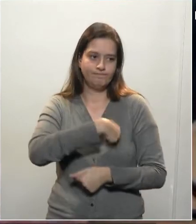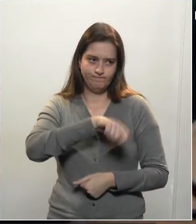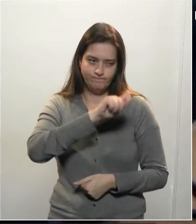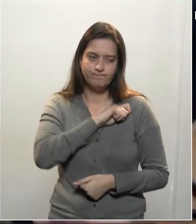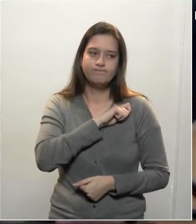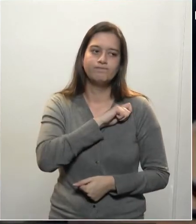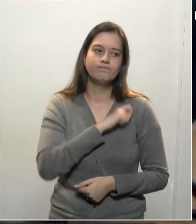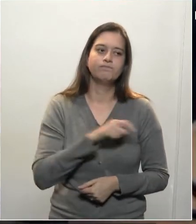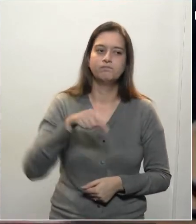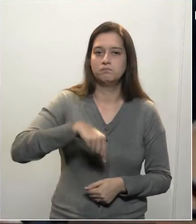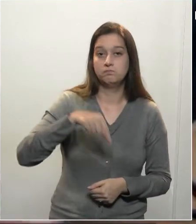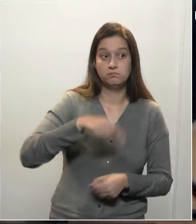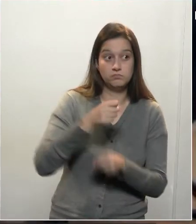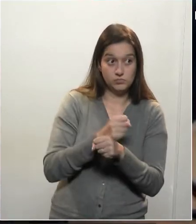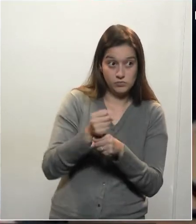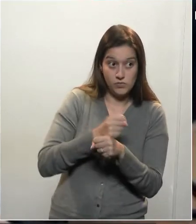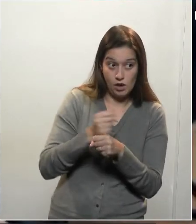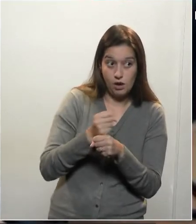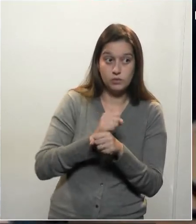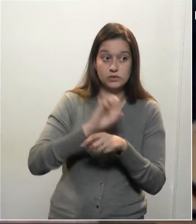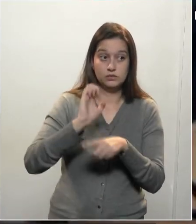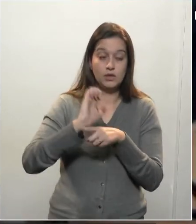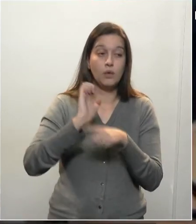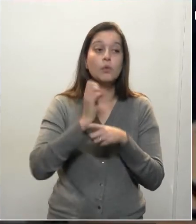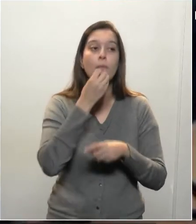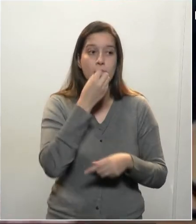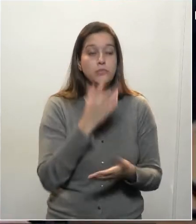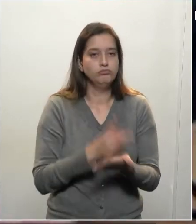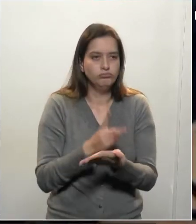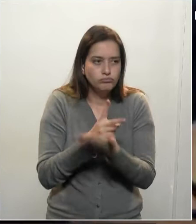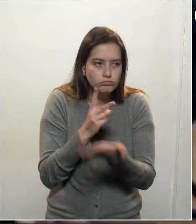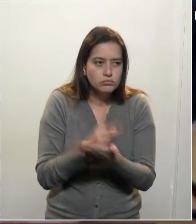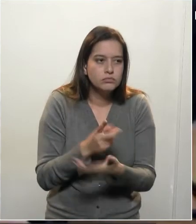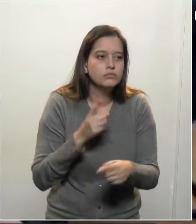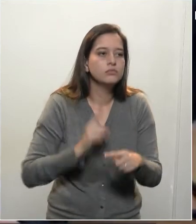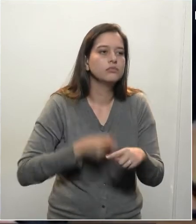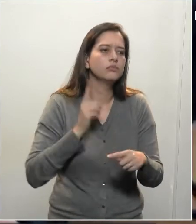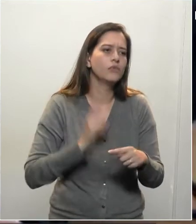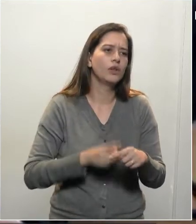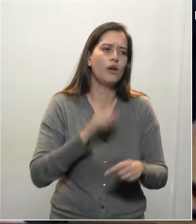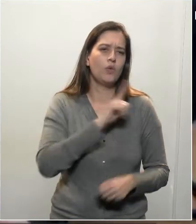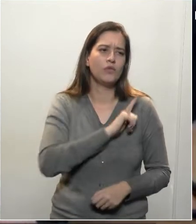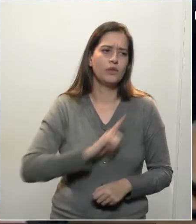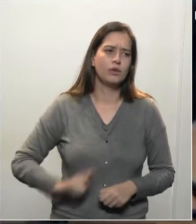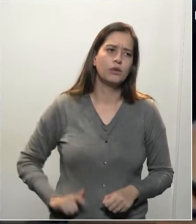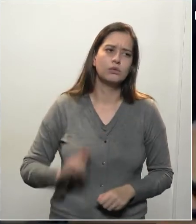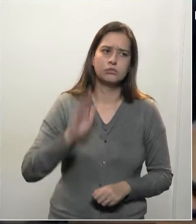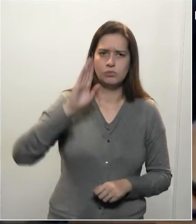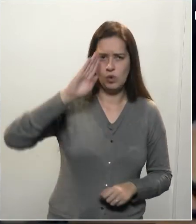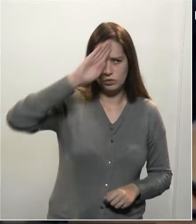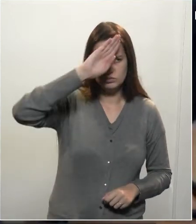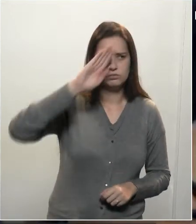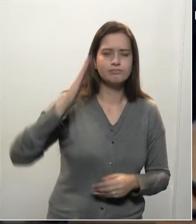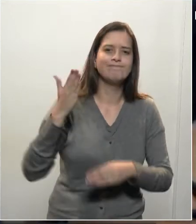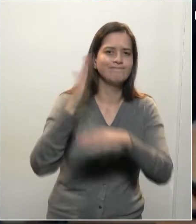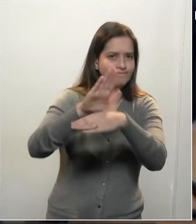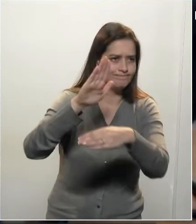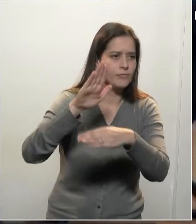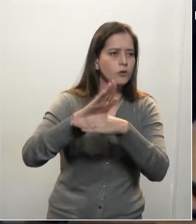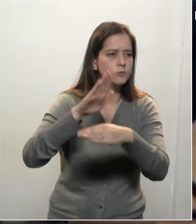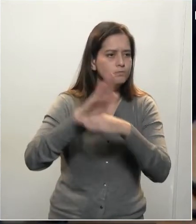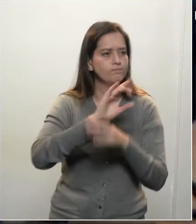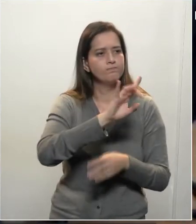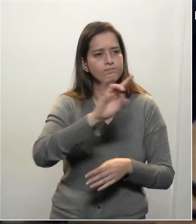porque receberam uma ajuda bendita, maravilhosa. Temos que agradecer todo dia ao governo Bolsonaro, que deu essa ajuda aos estados